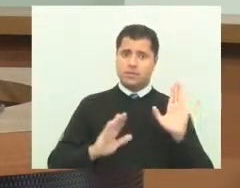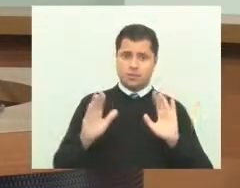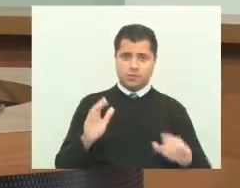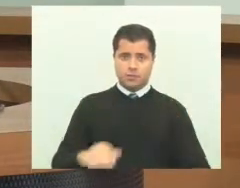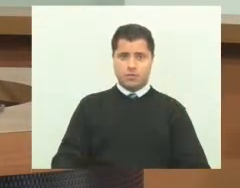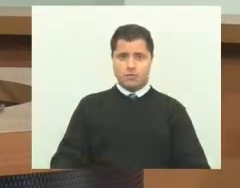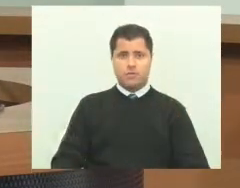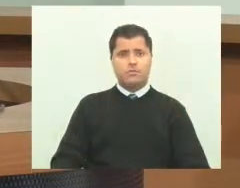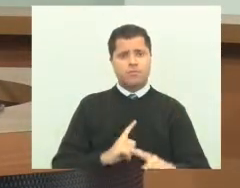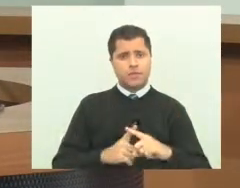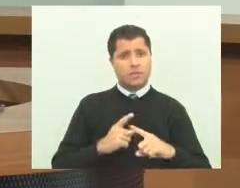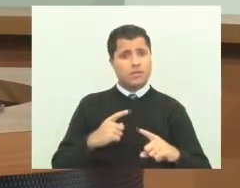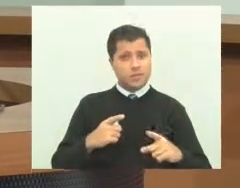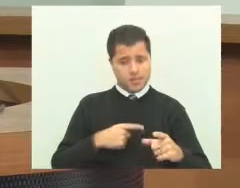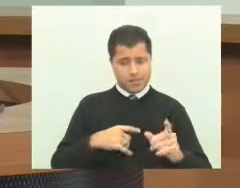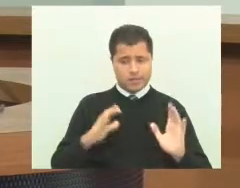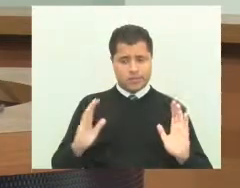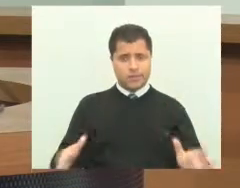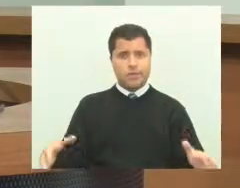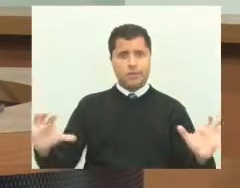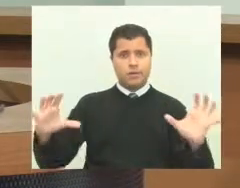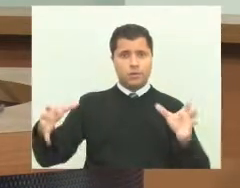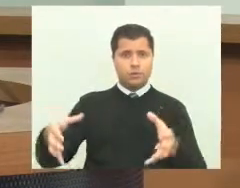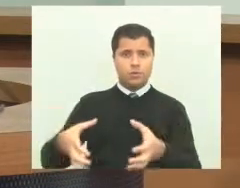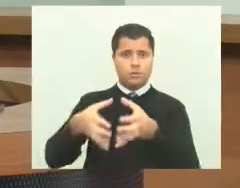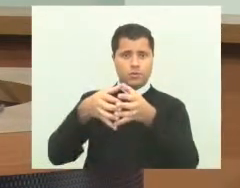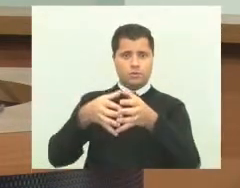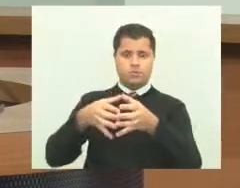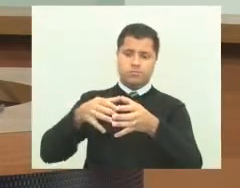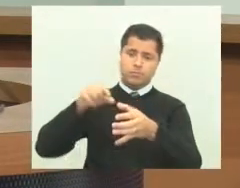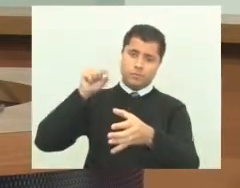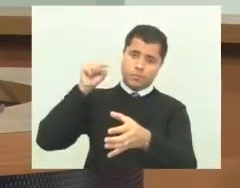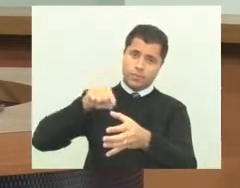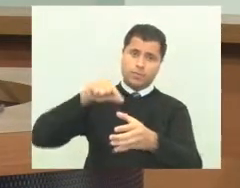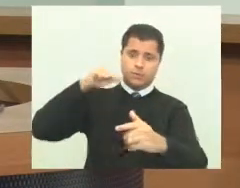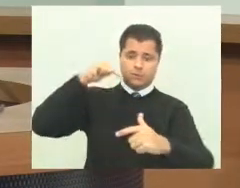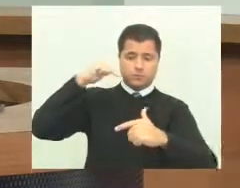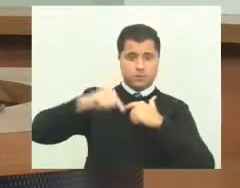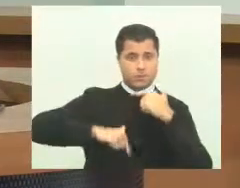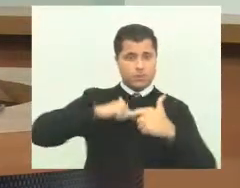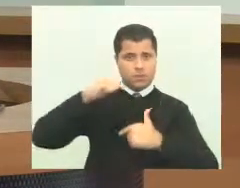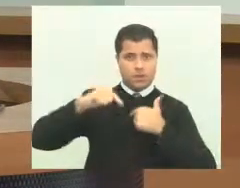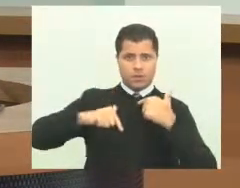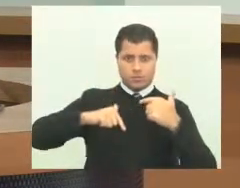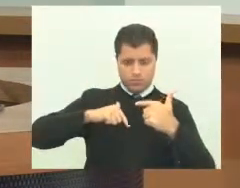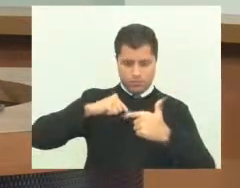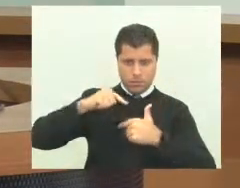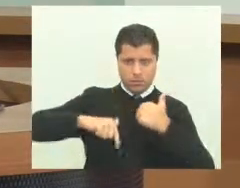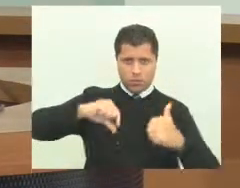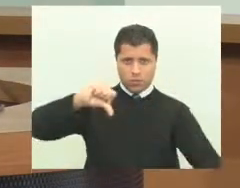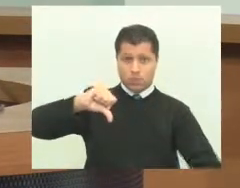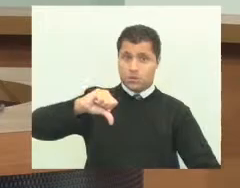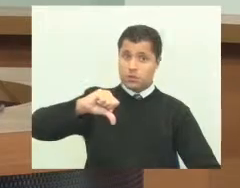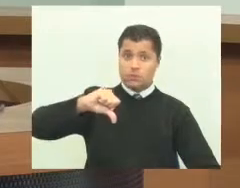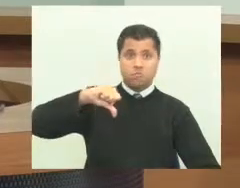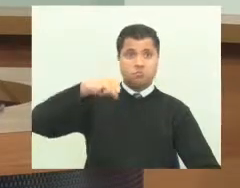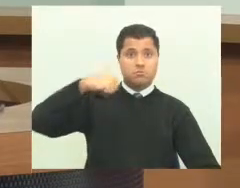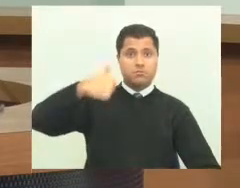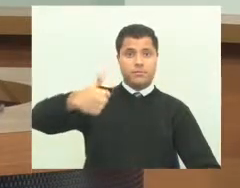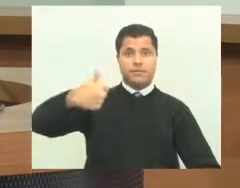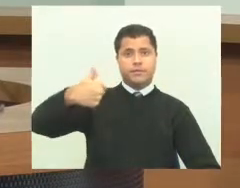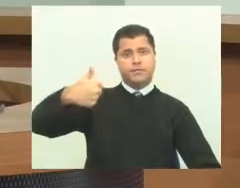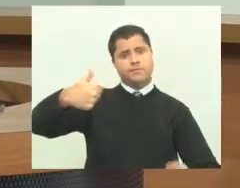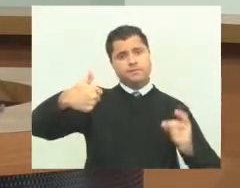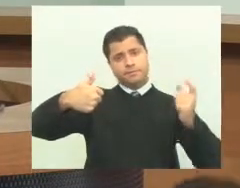Uma classe que já vem trabalhando e, por sinal, na cidade de Guarulhos, muito bem trabalhando no passado. Hoje,